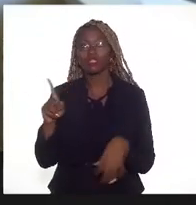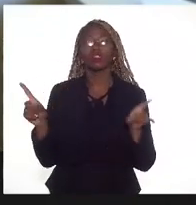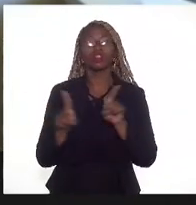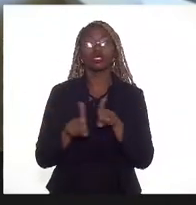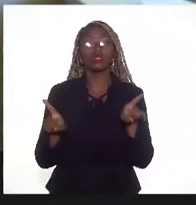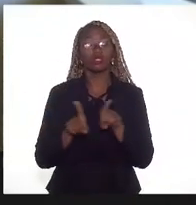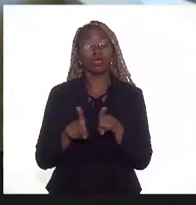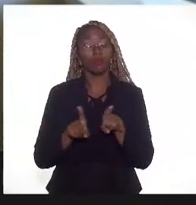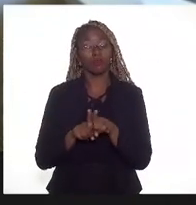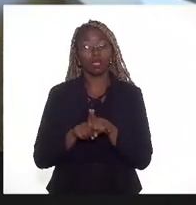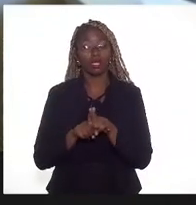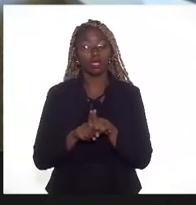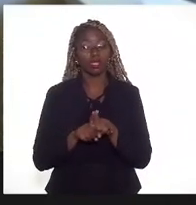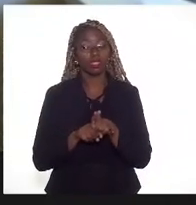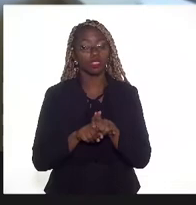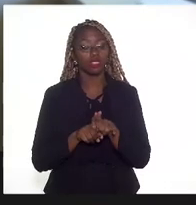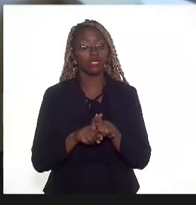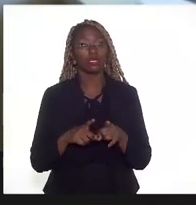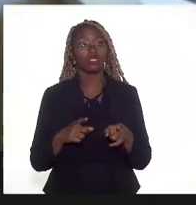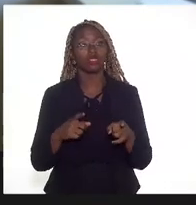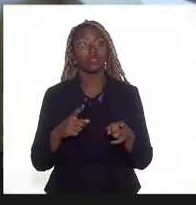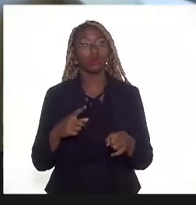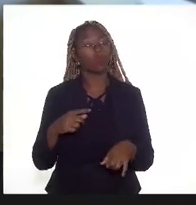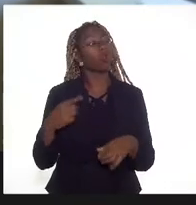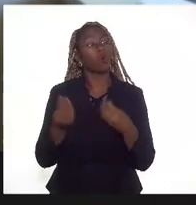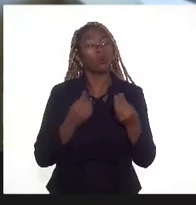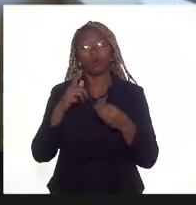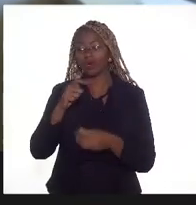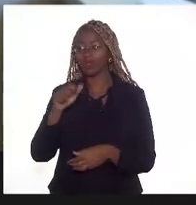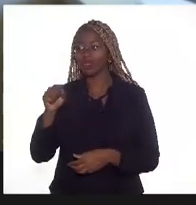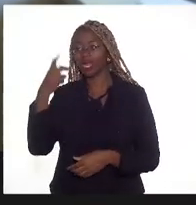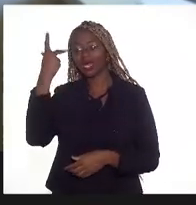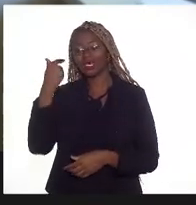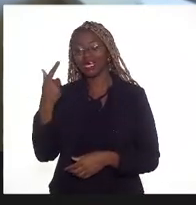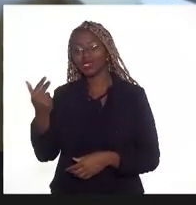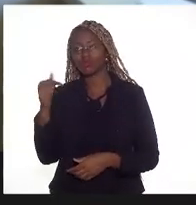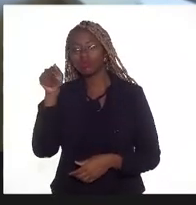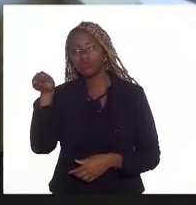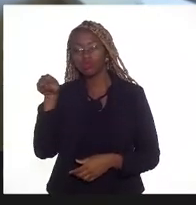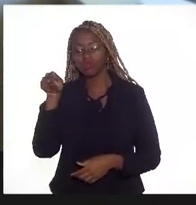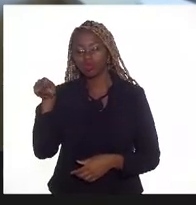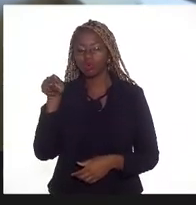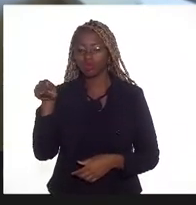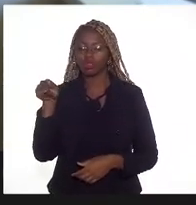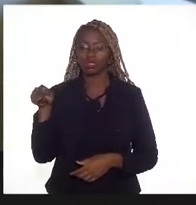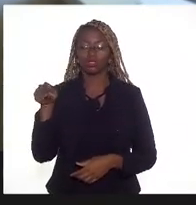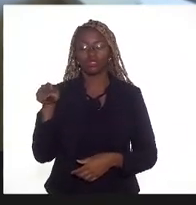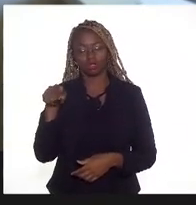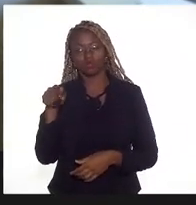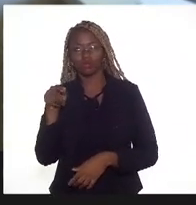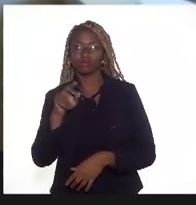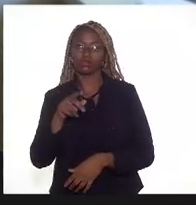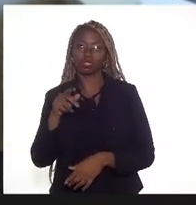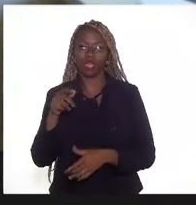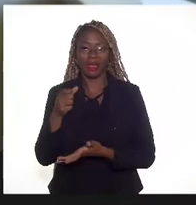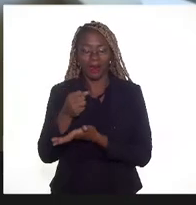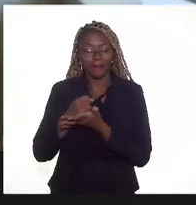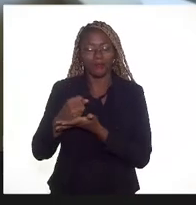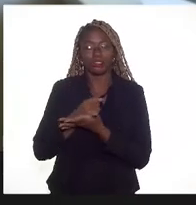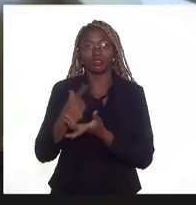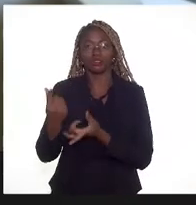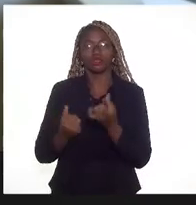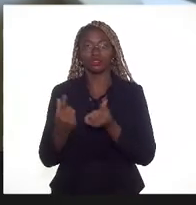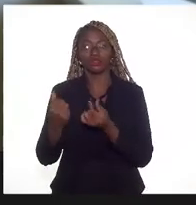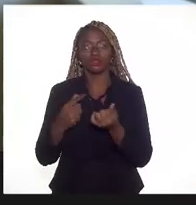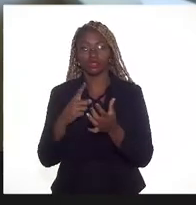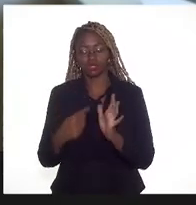abatimento das participações especiais do gás natural, inclusive em relação ao critério de como se estabelece o preço de referência